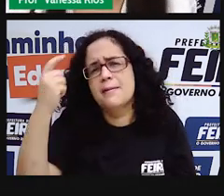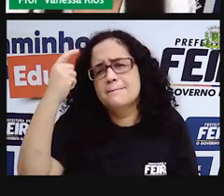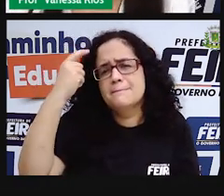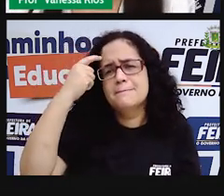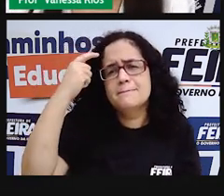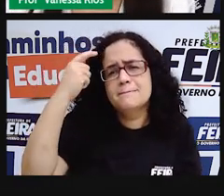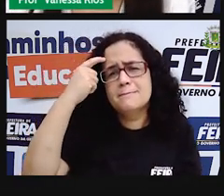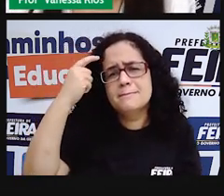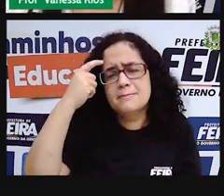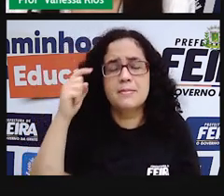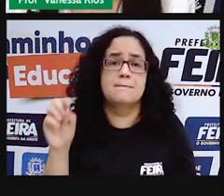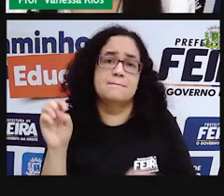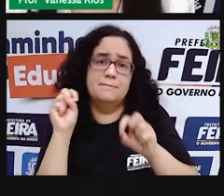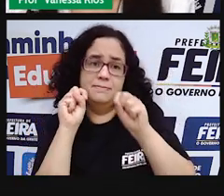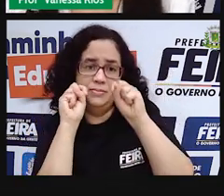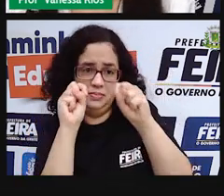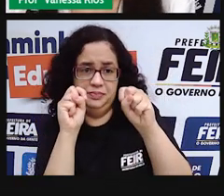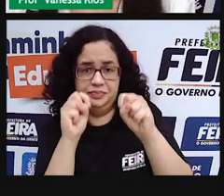aí o que pode ser?